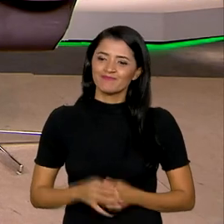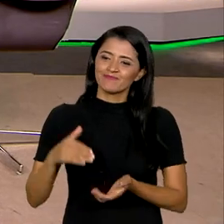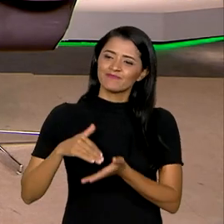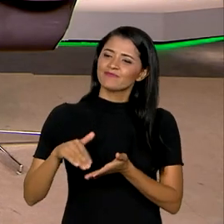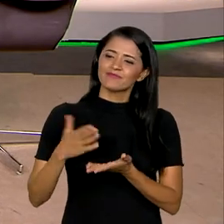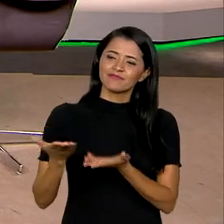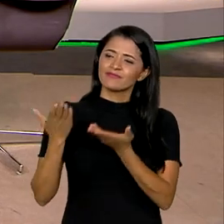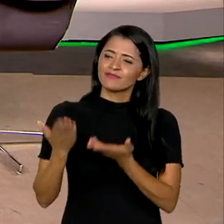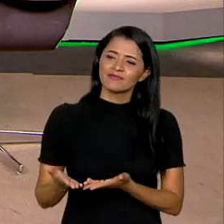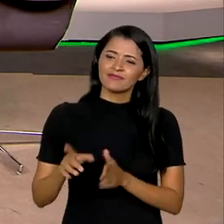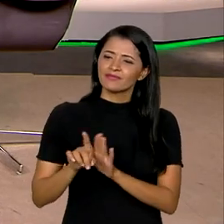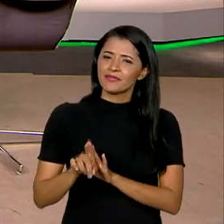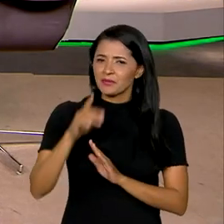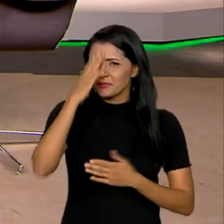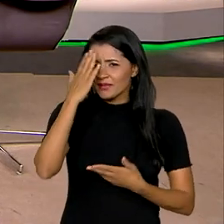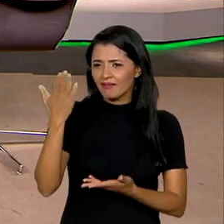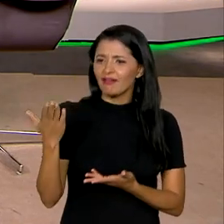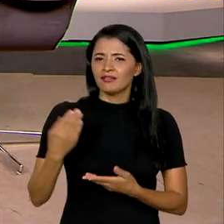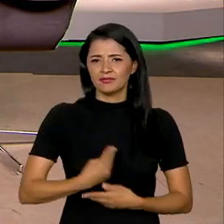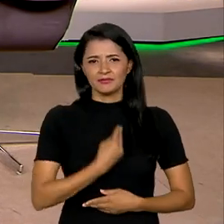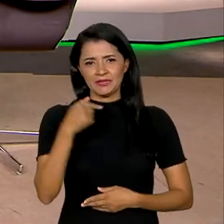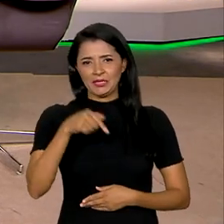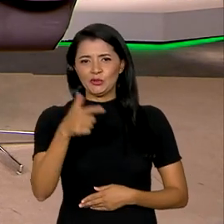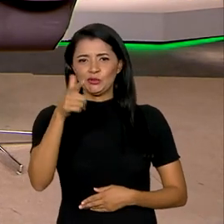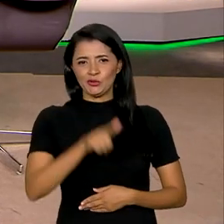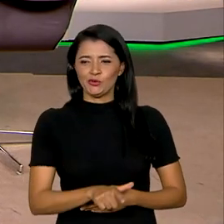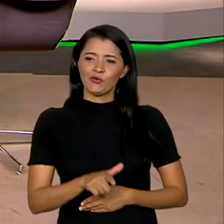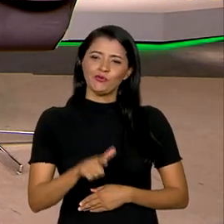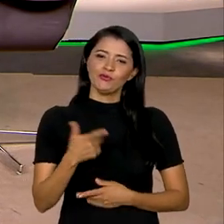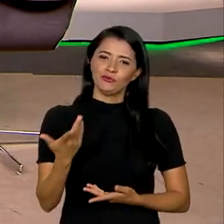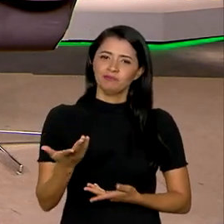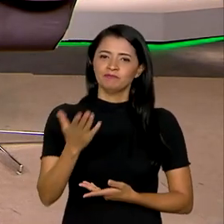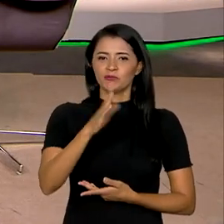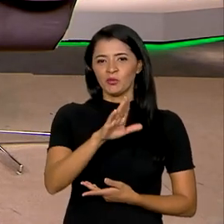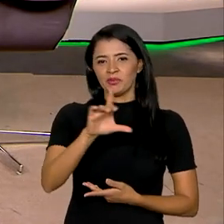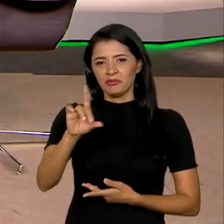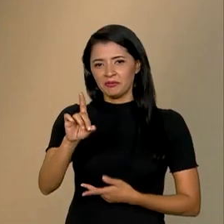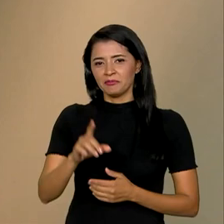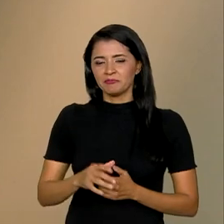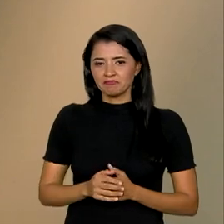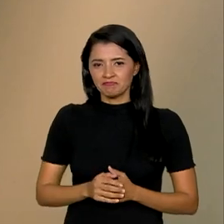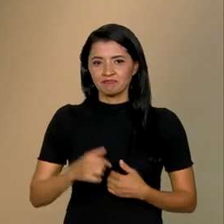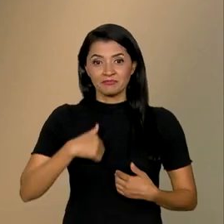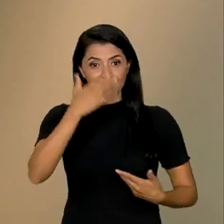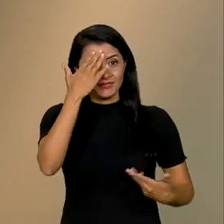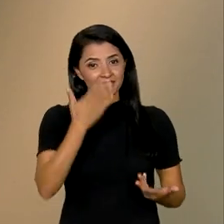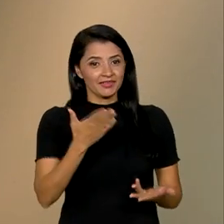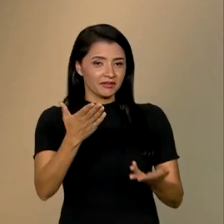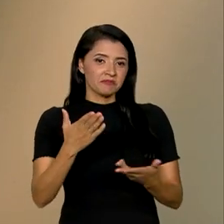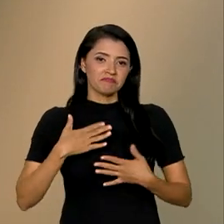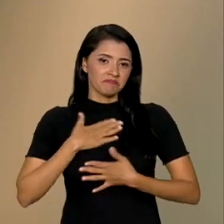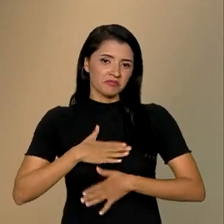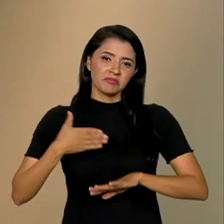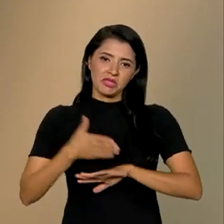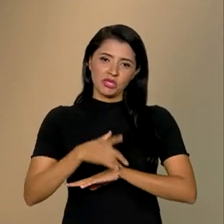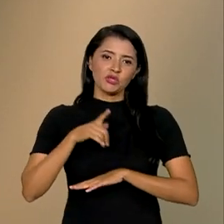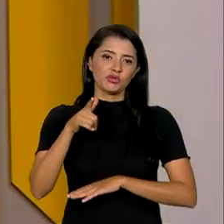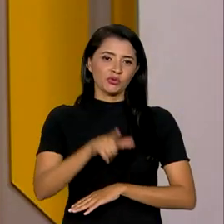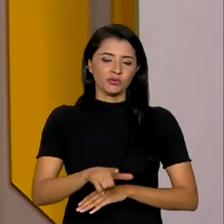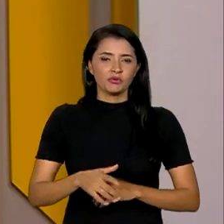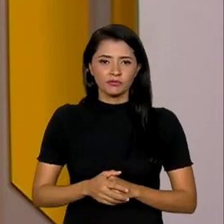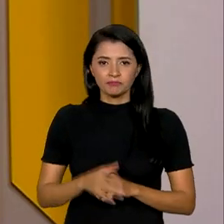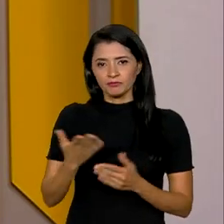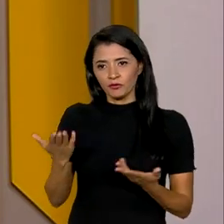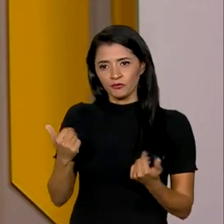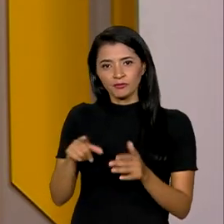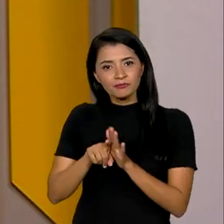Secretário André Ceciliano, muito obrigado pela sua presença mais uma vez aqui no Brasil em Dia. Eu que agradeço, Roberto. Para mim é um prazer estar aqui de novo. E vamos